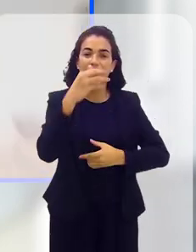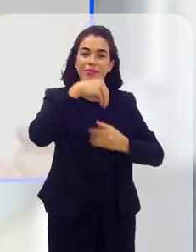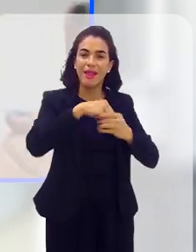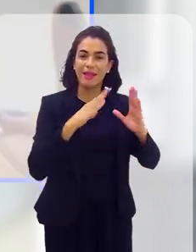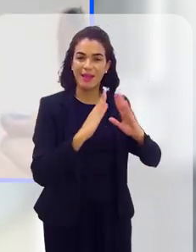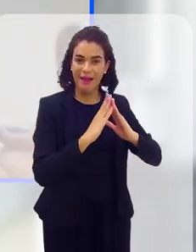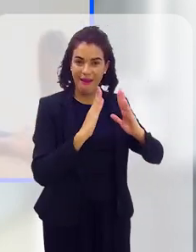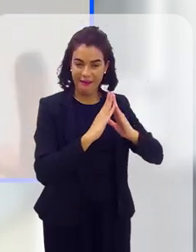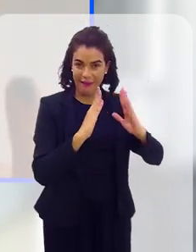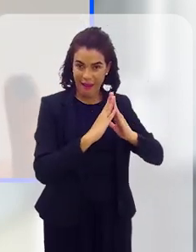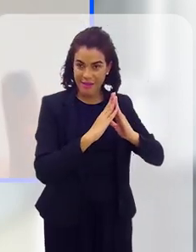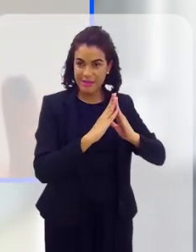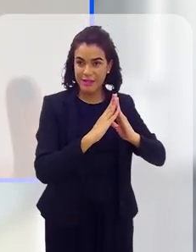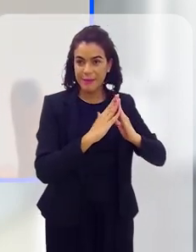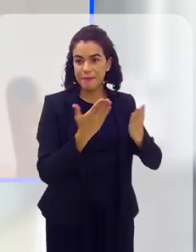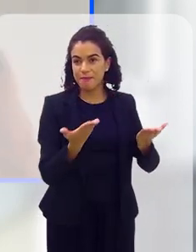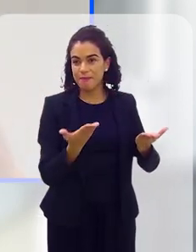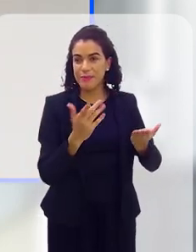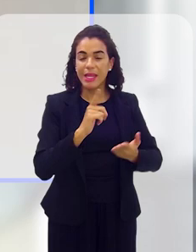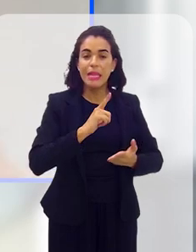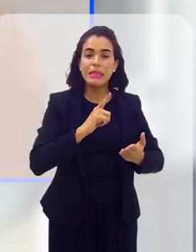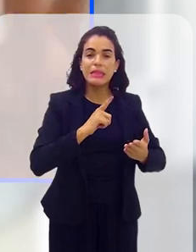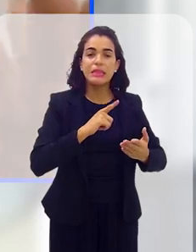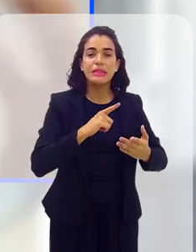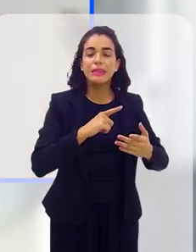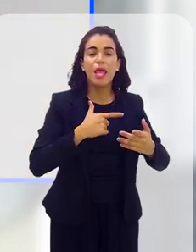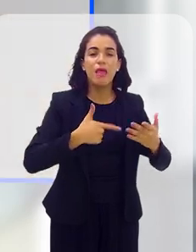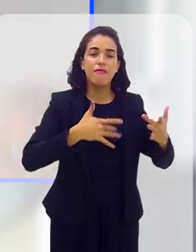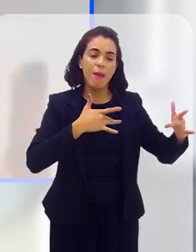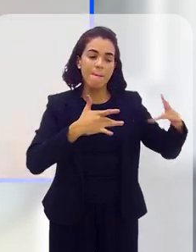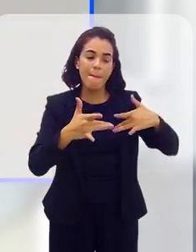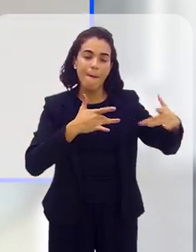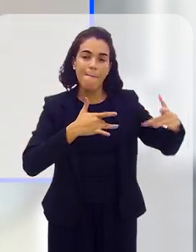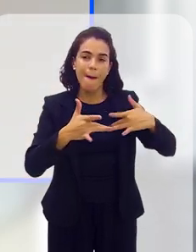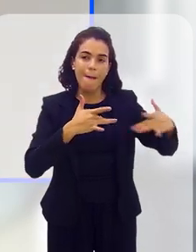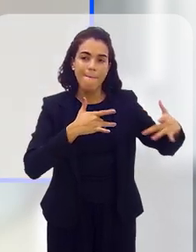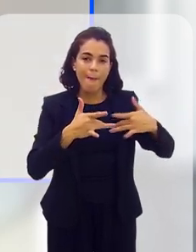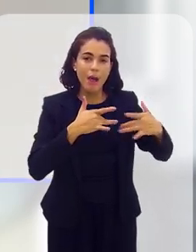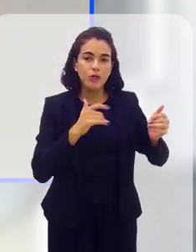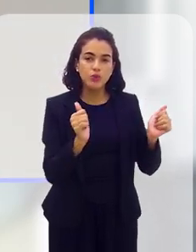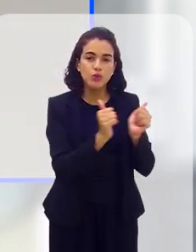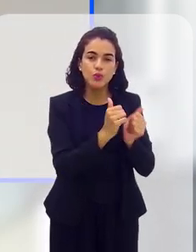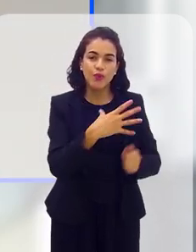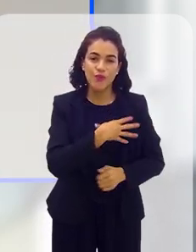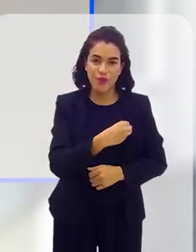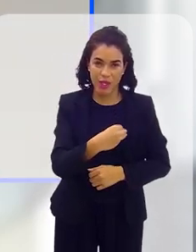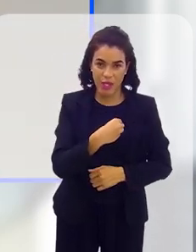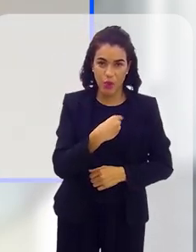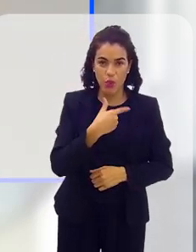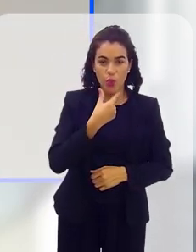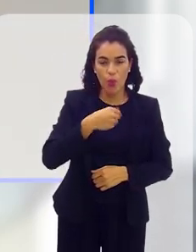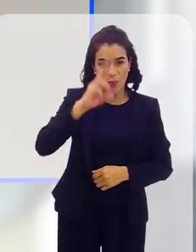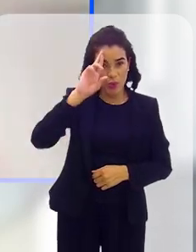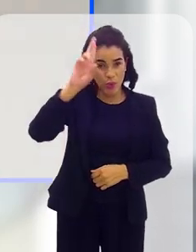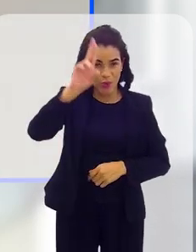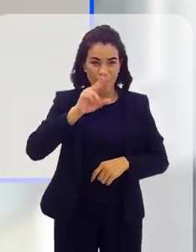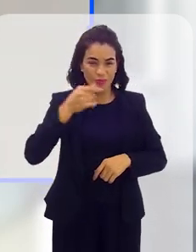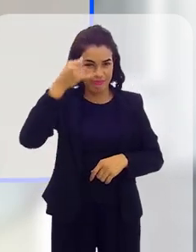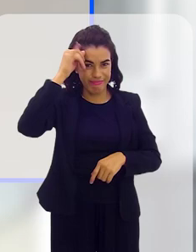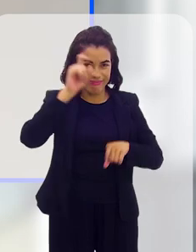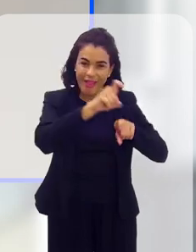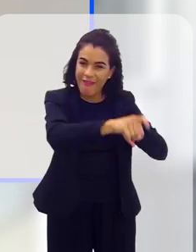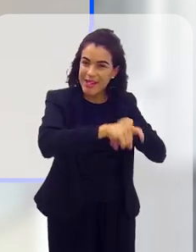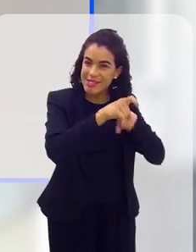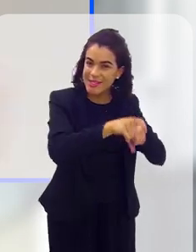trabalhando dentro da casa e teve relações afetivas com os filhos do fazendeiro. E esse